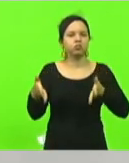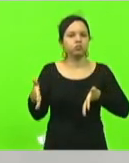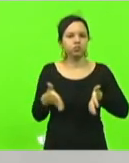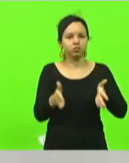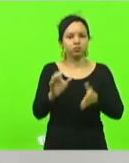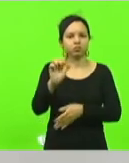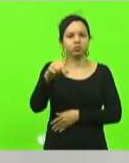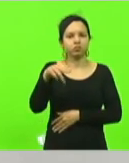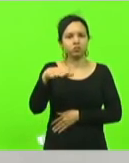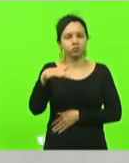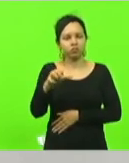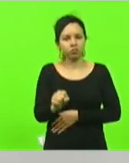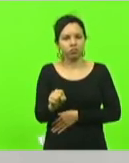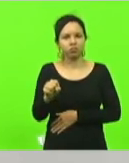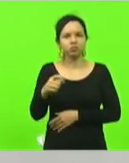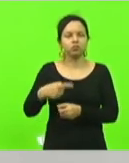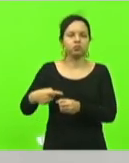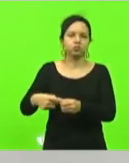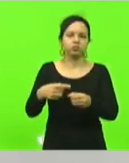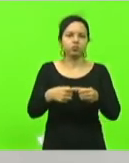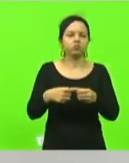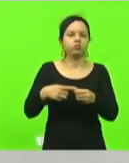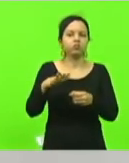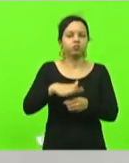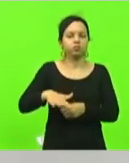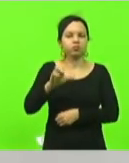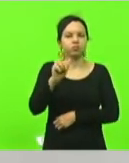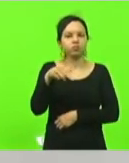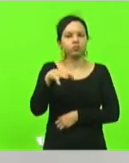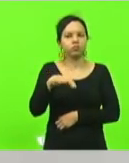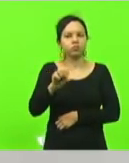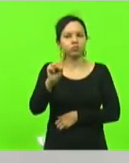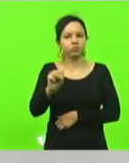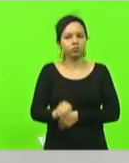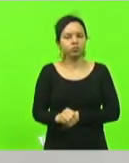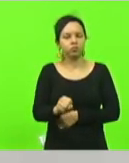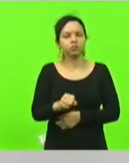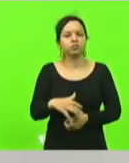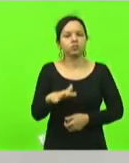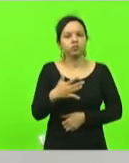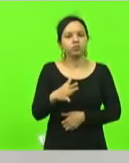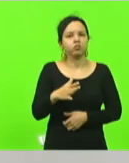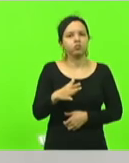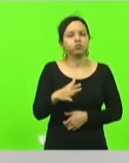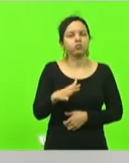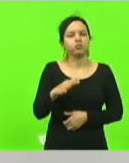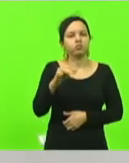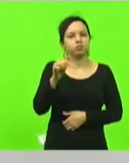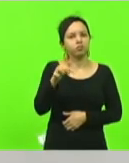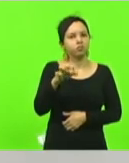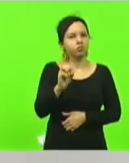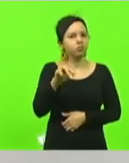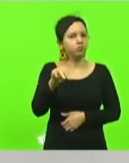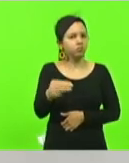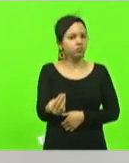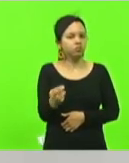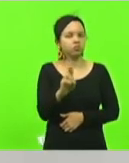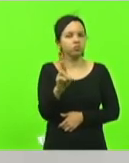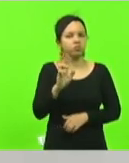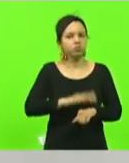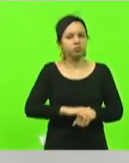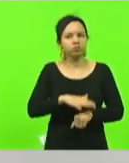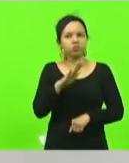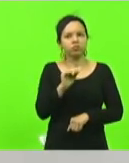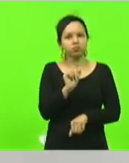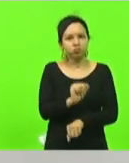cantos do sul um investimento ali entregue na faixa de mais de 70 milhões de reais não paramos por ali